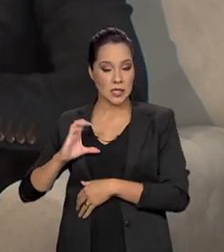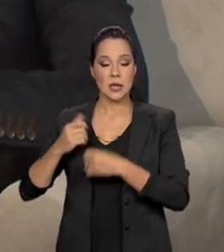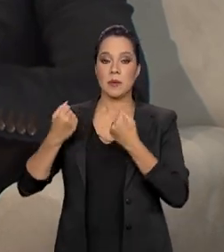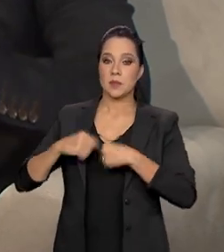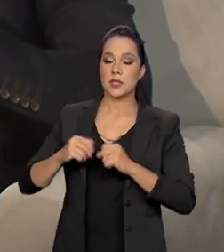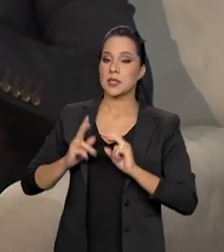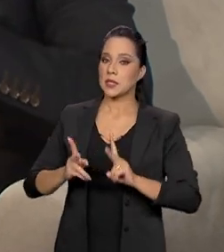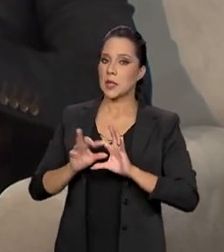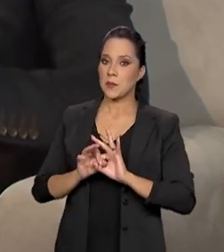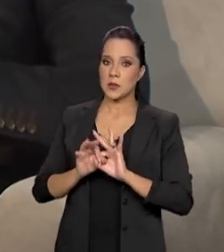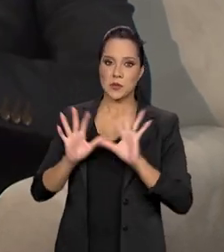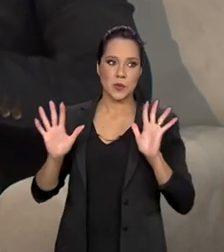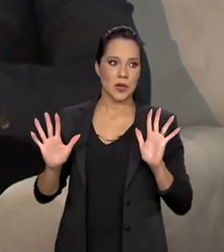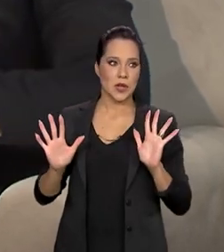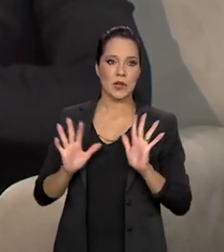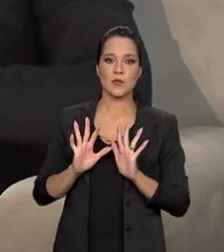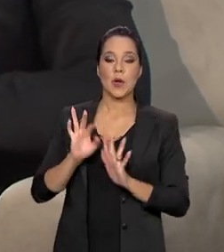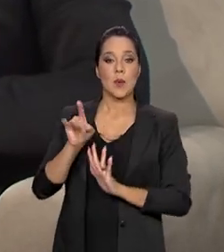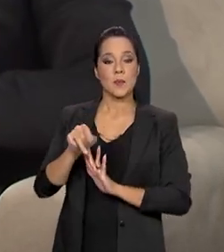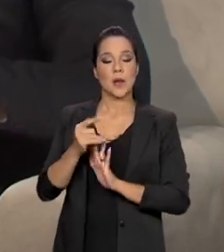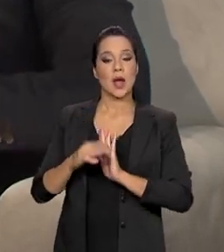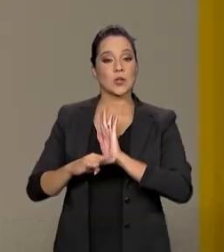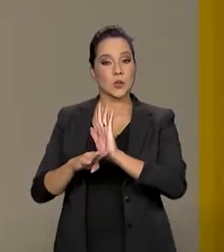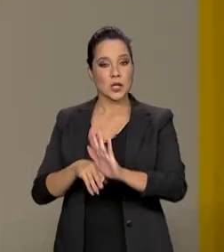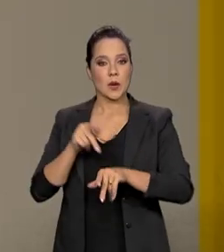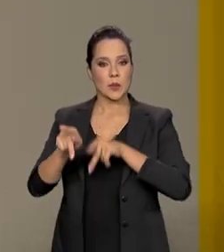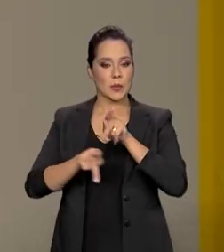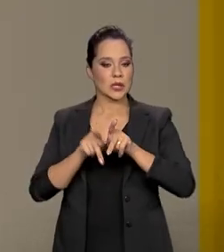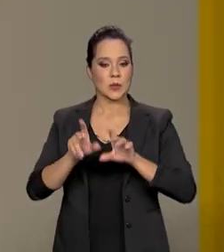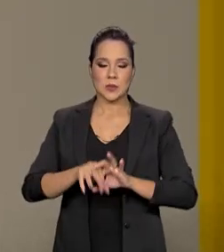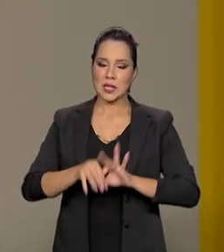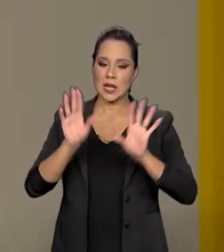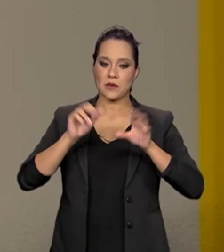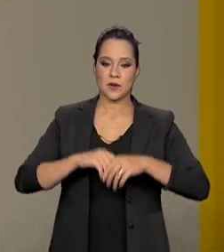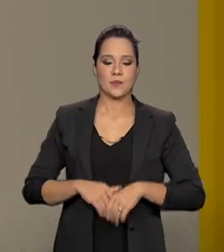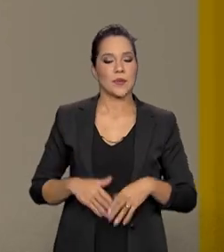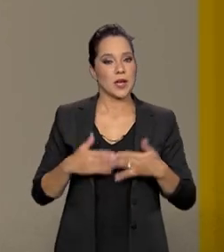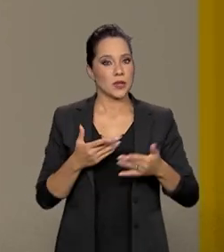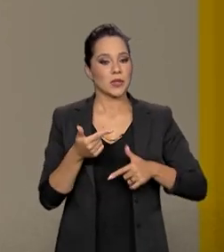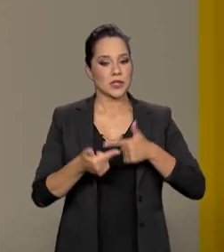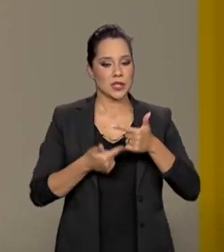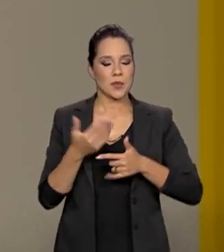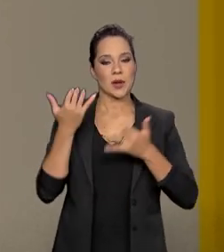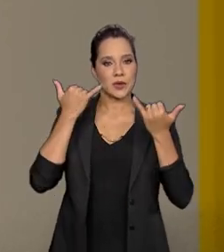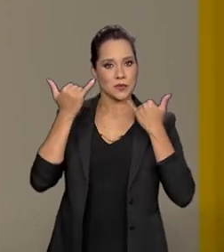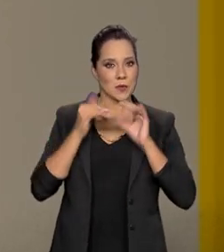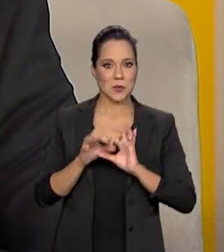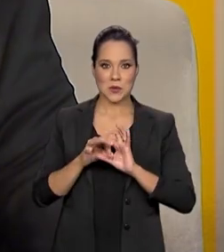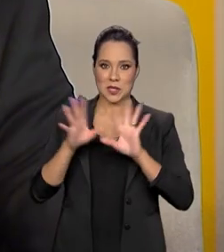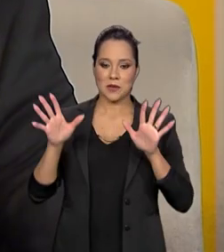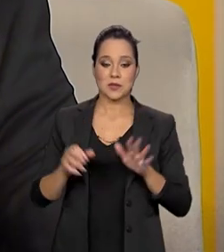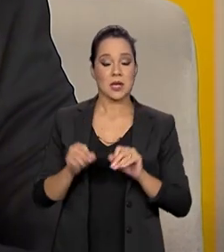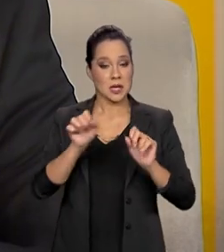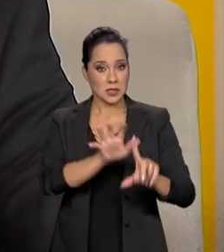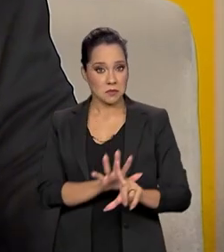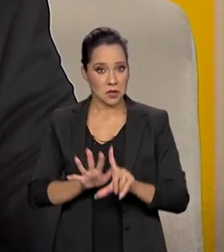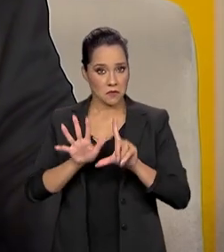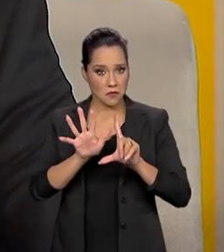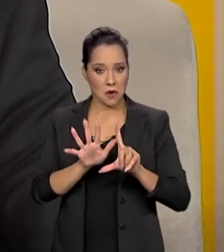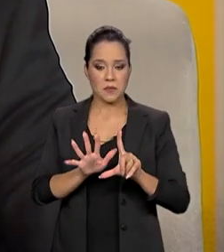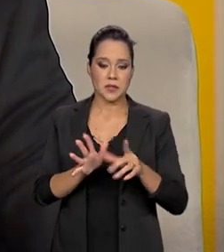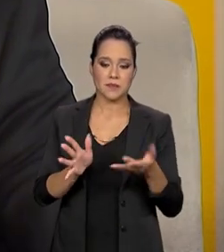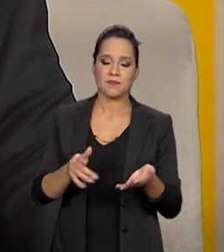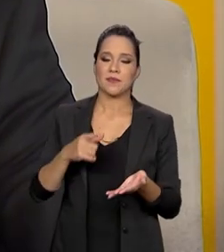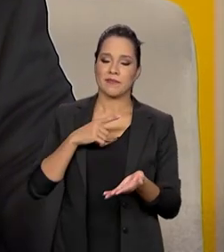disponíveis para o benefício da população. E abertos. Então, a gente trabalha com dados abertos. E essas plataformas têm